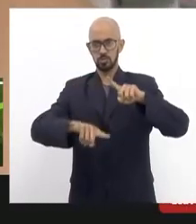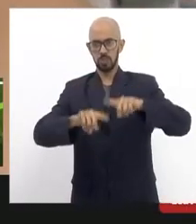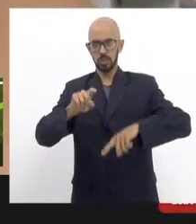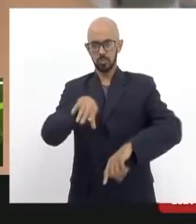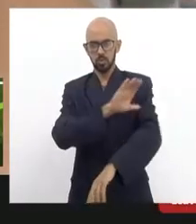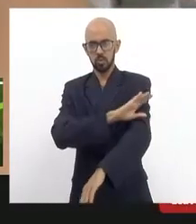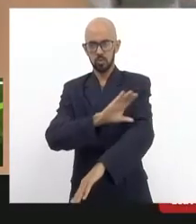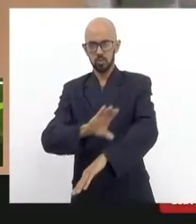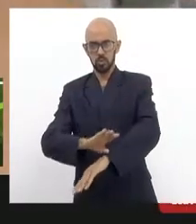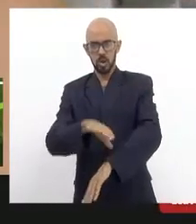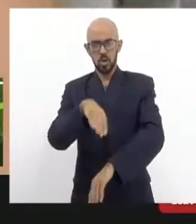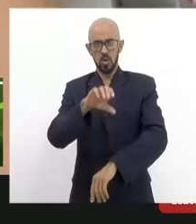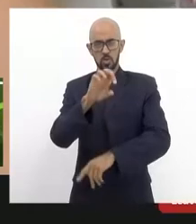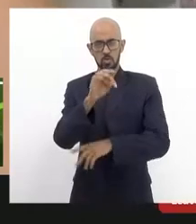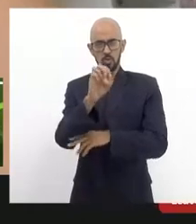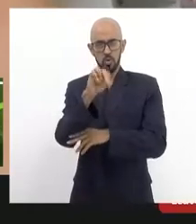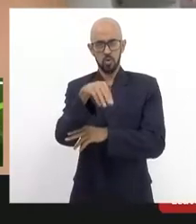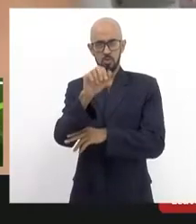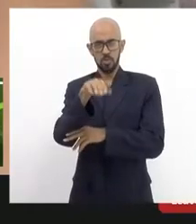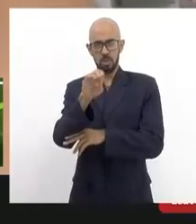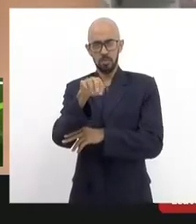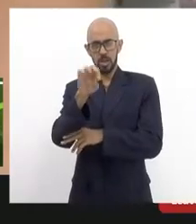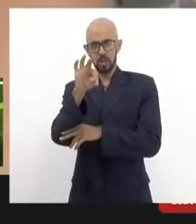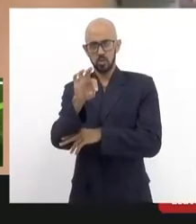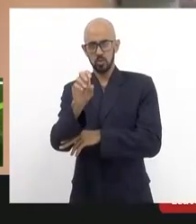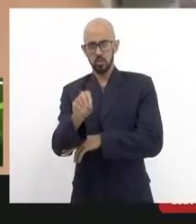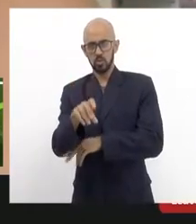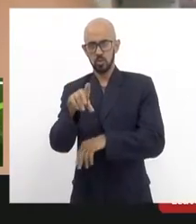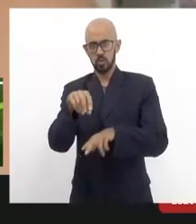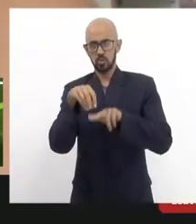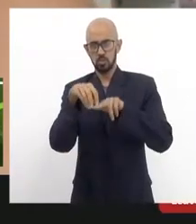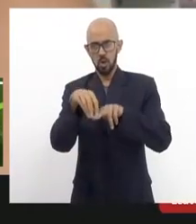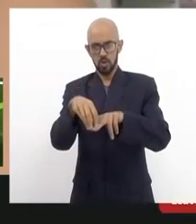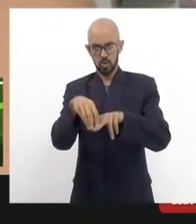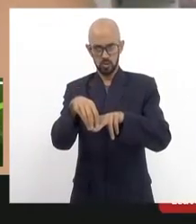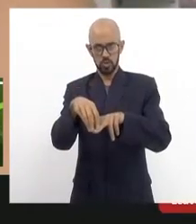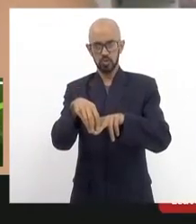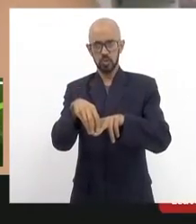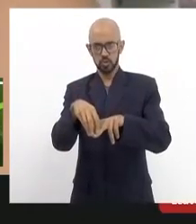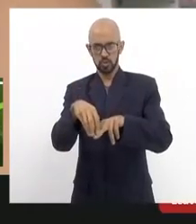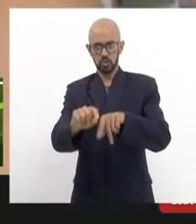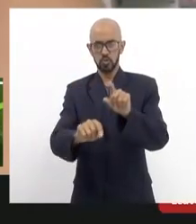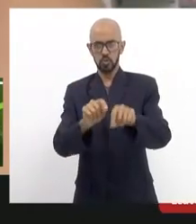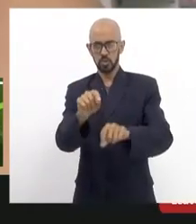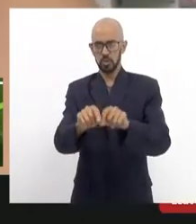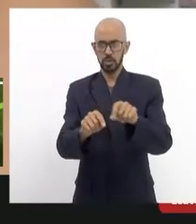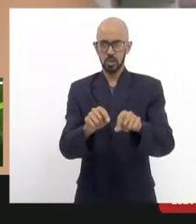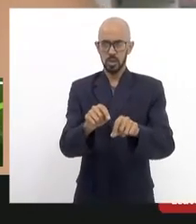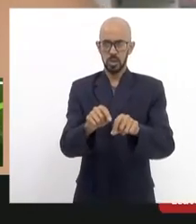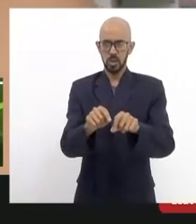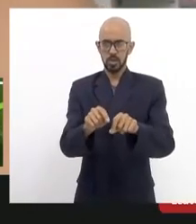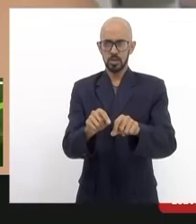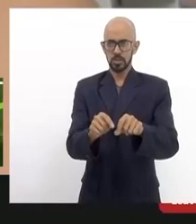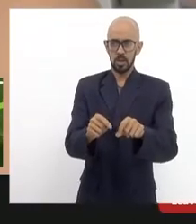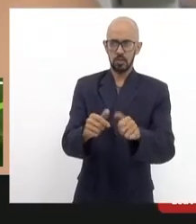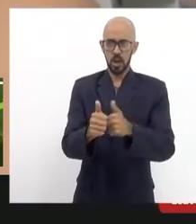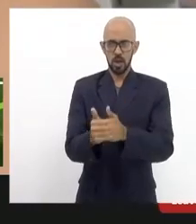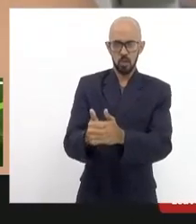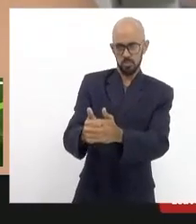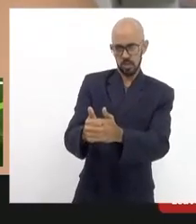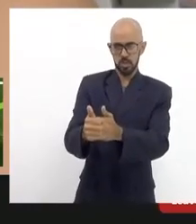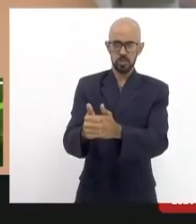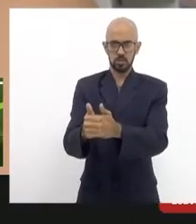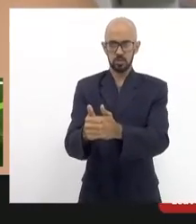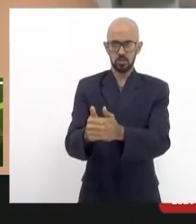do sistema de Ponte Santa Tereza e o IPHAN estava acompanhando até então